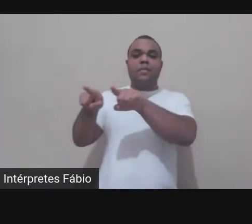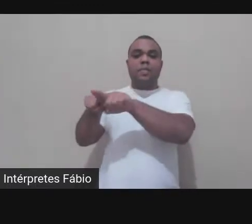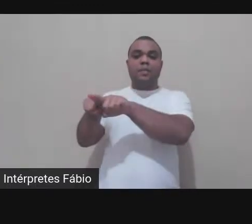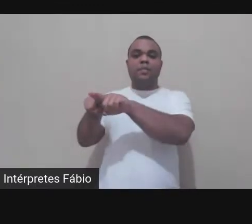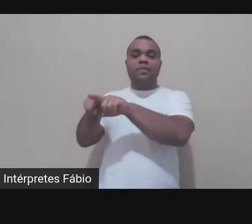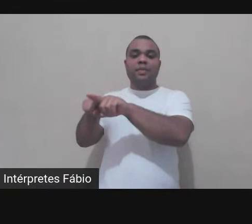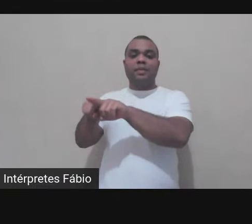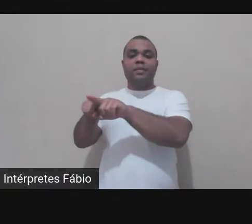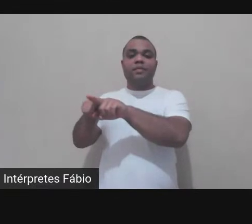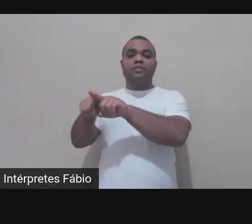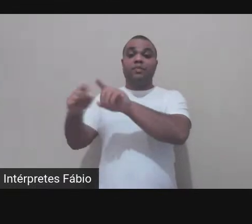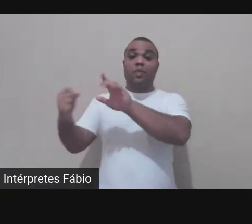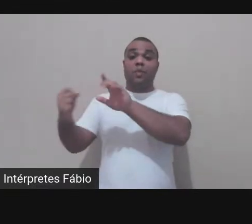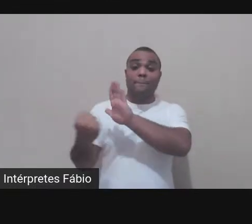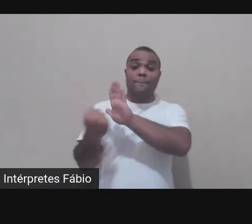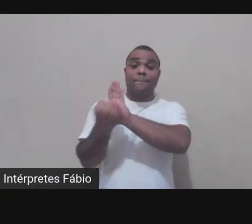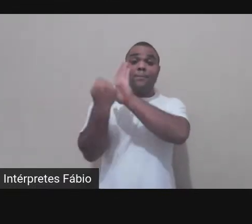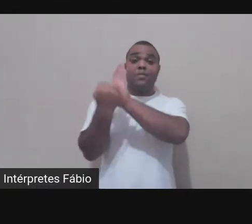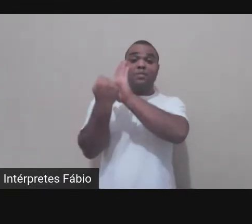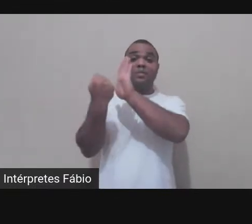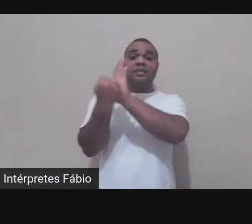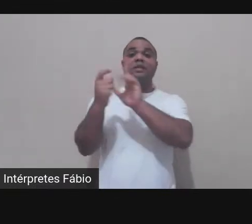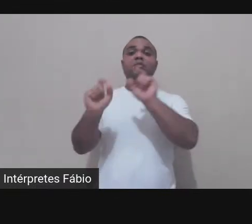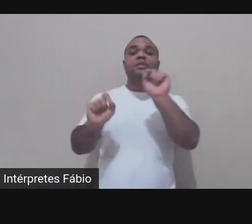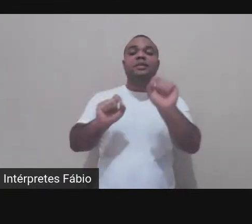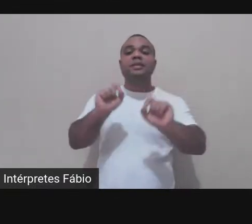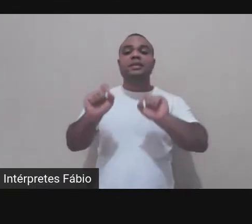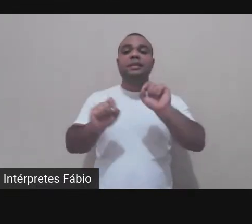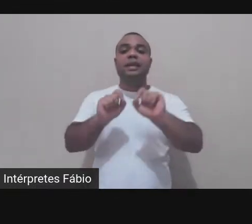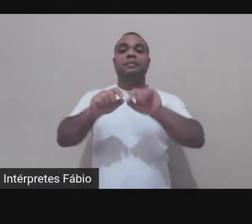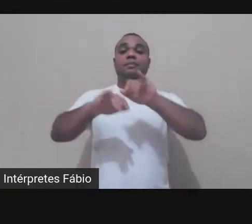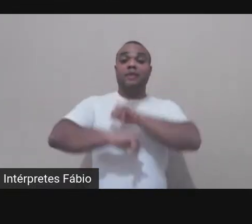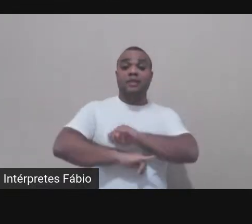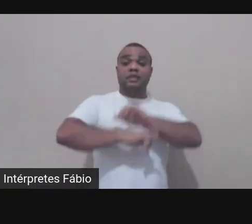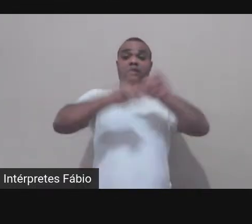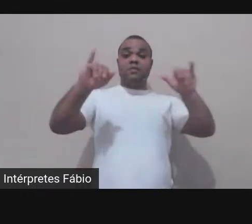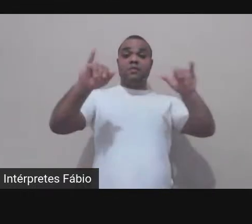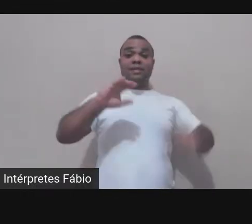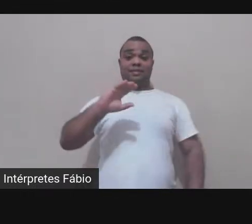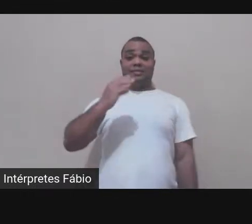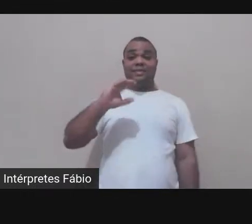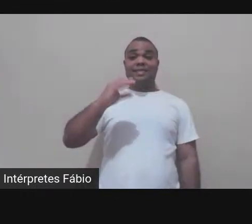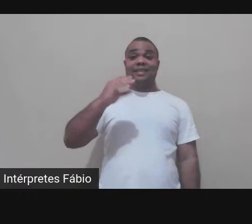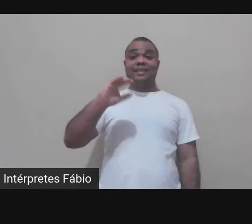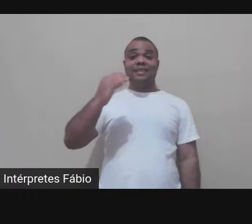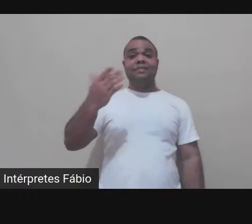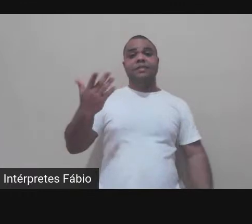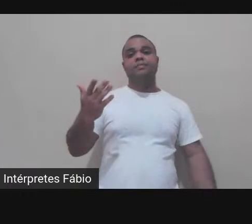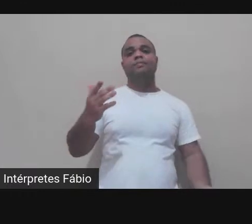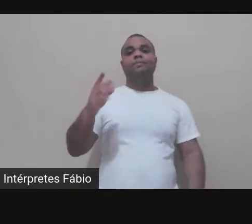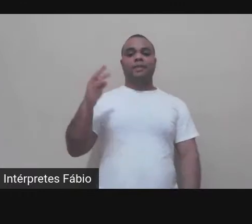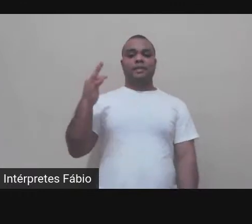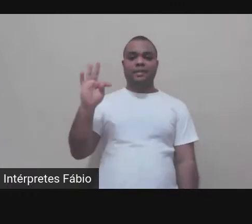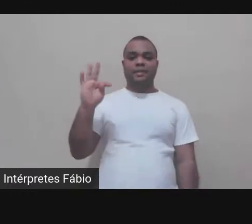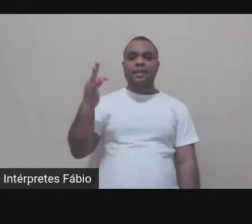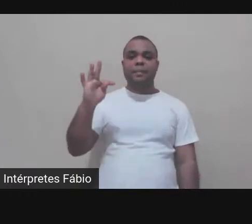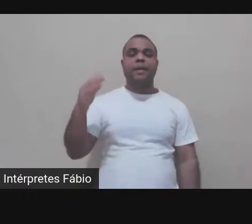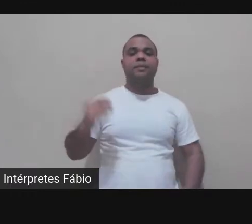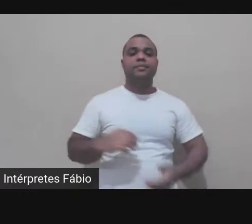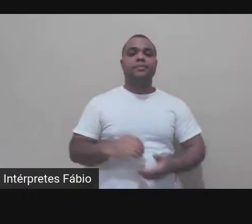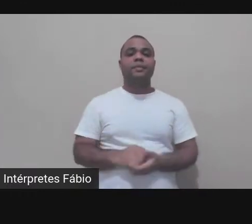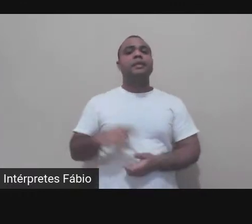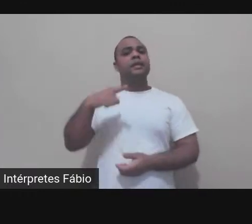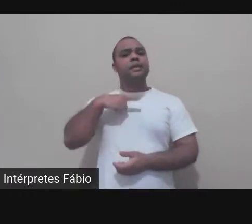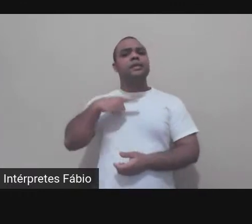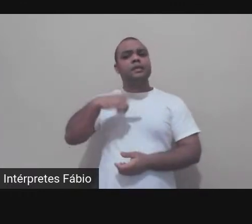de divulgação científica foi quando a gente descobriu eu, Otávio e o Léo que o que a gente fazia tinha nome e tinha mais gente fazendo isso